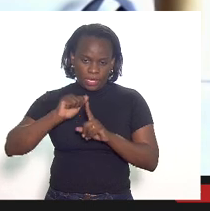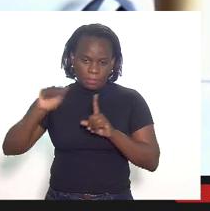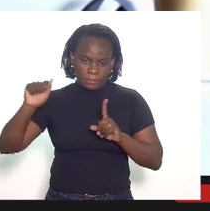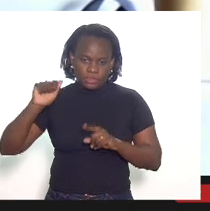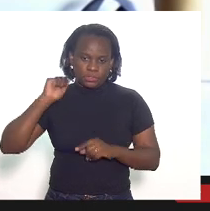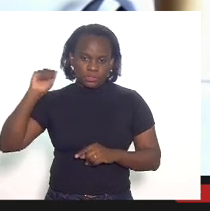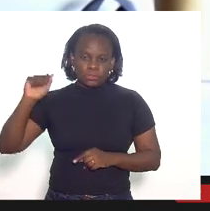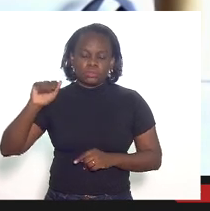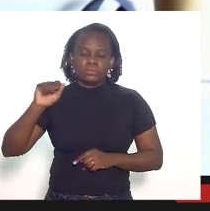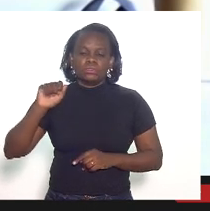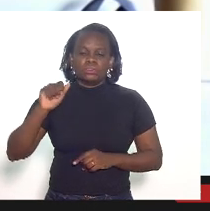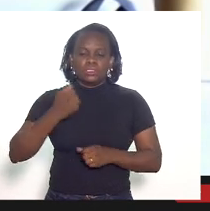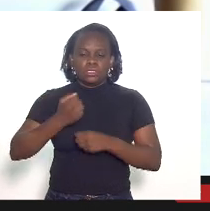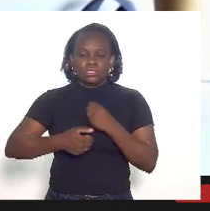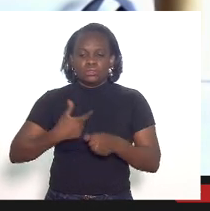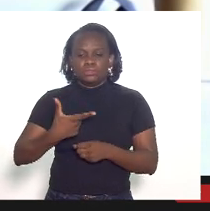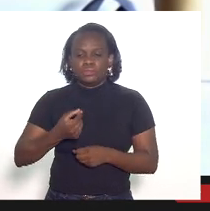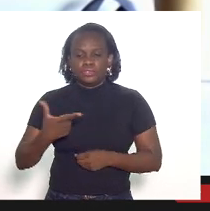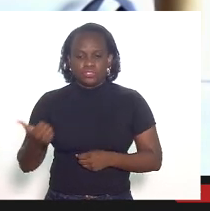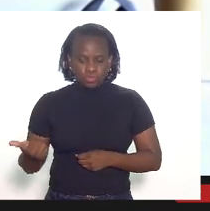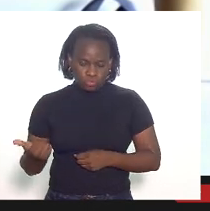no seu artigo